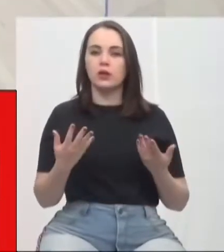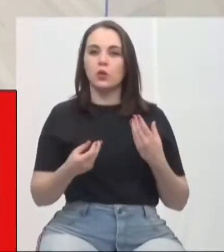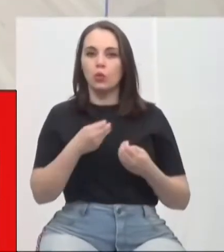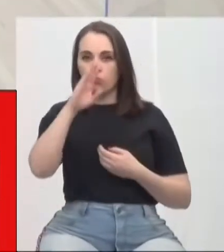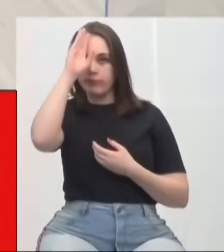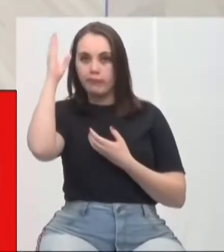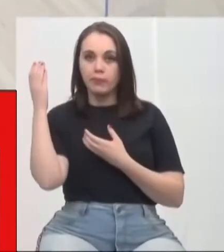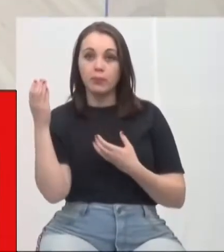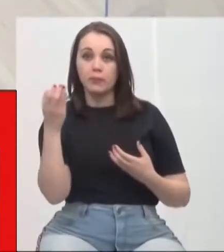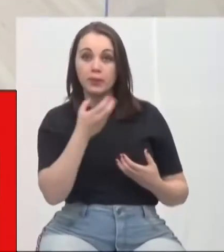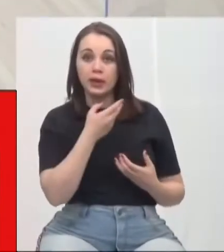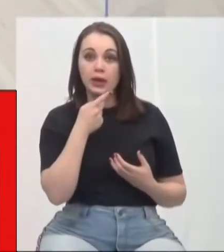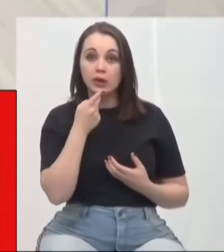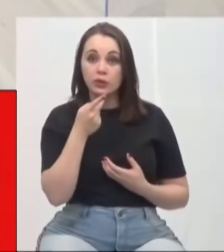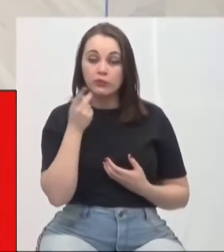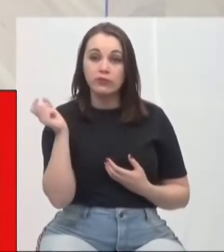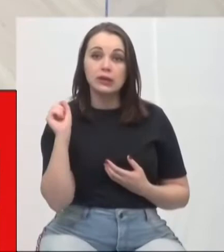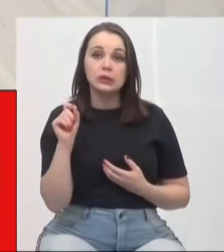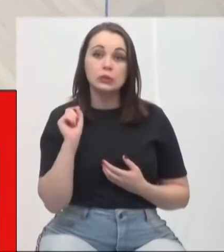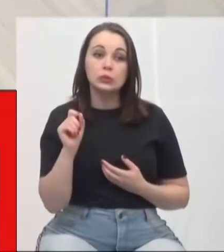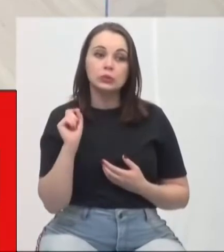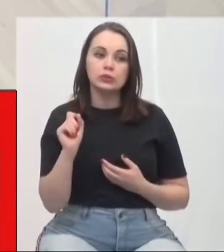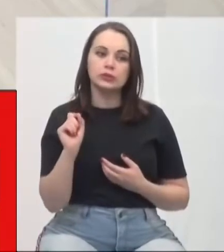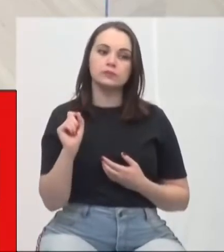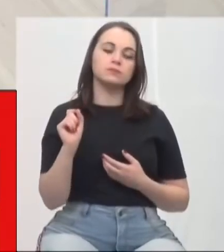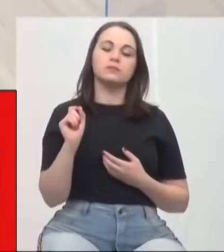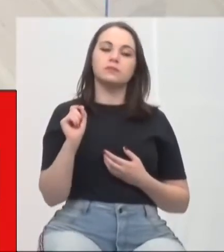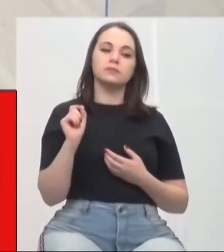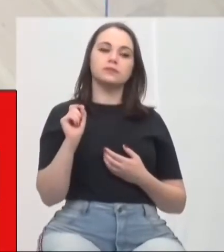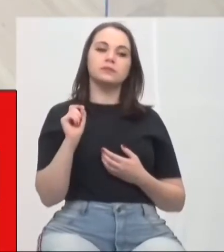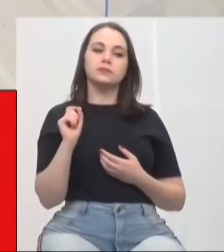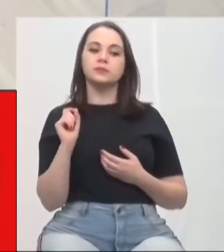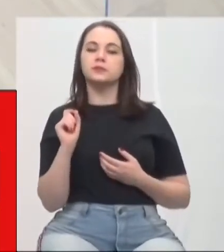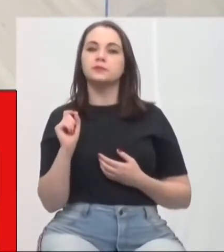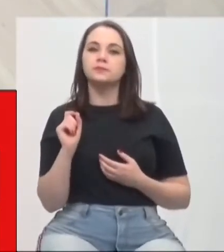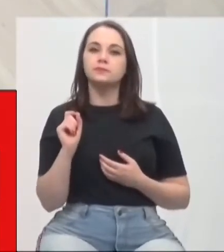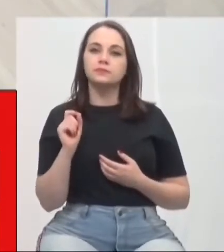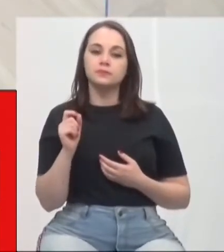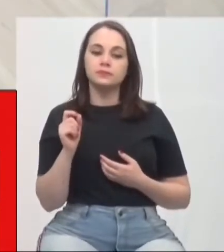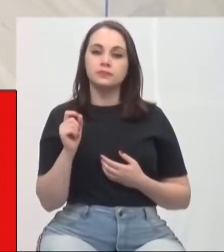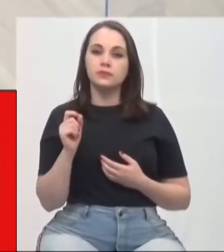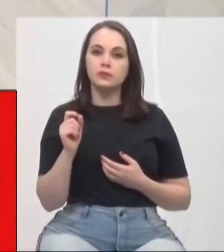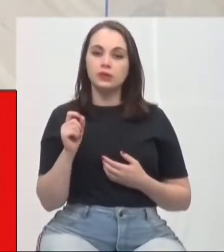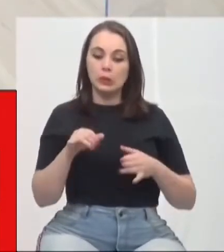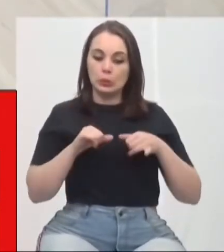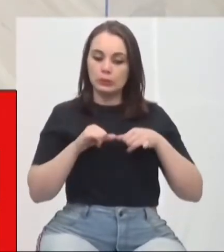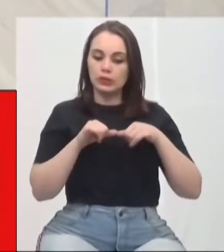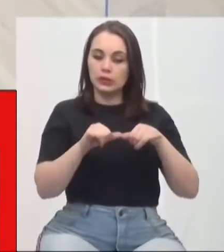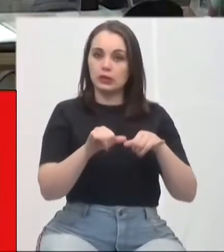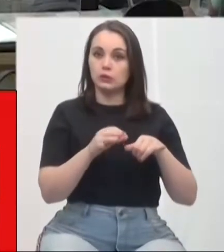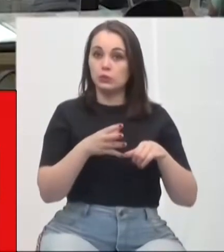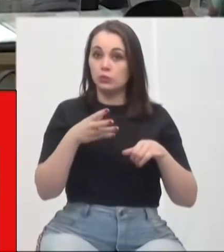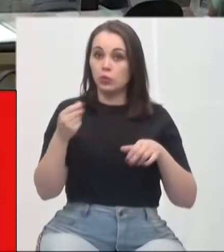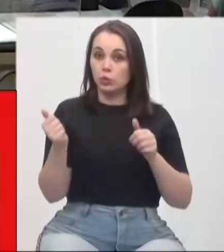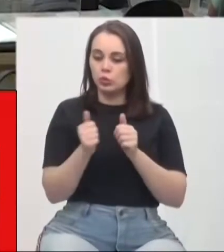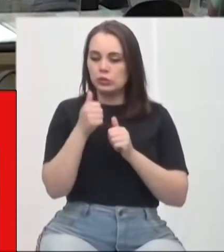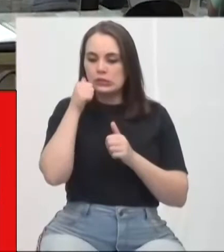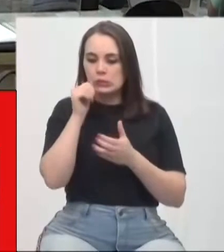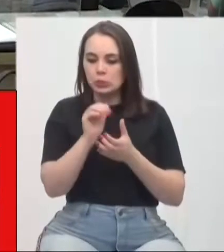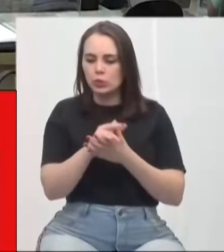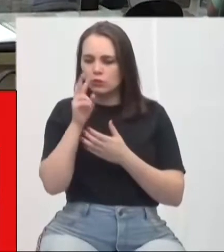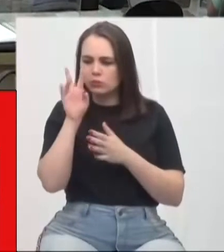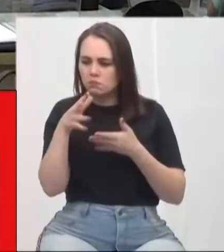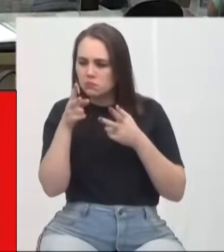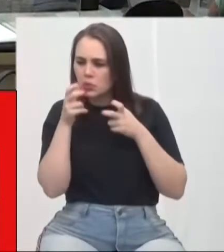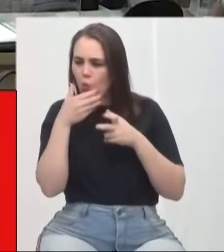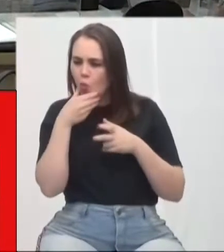sargento do 4º Batalhão de Bombeiros Militar de Criciúma, ele estava saindo de um supermercado com a sua esposa quando percebeu um homem